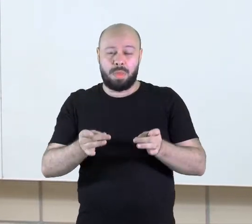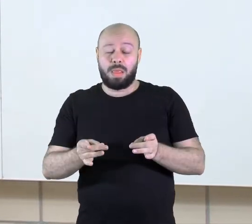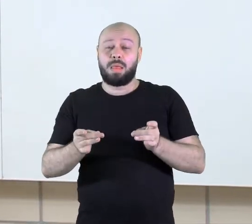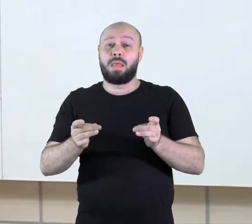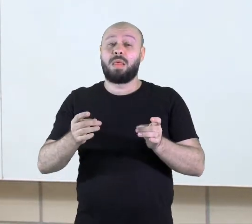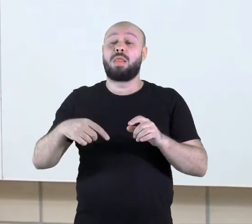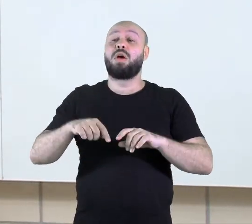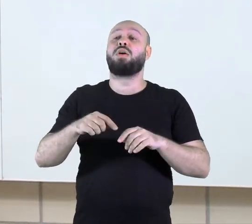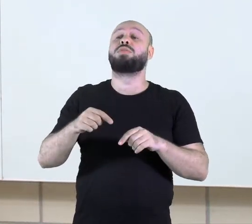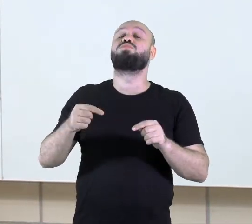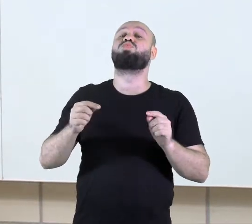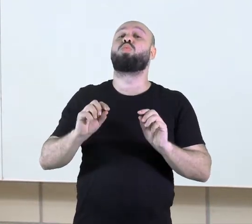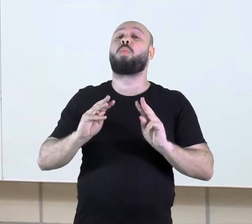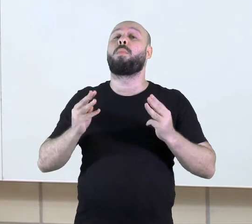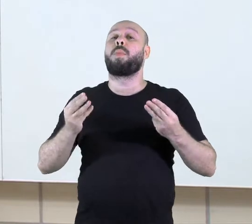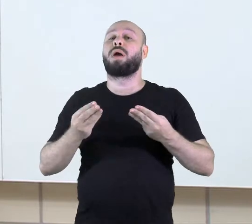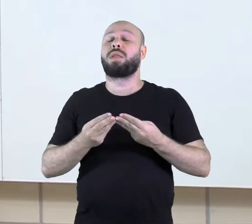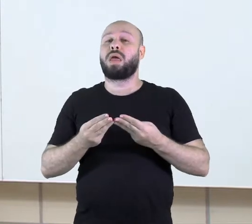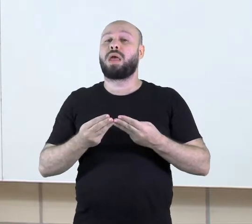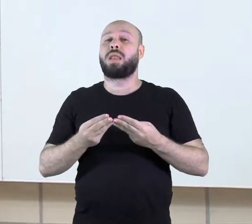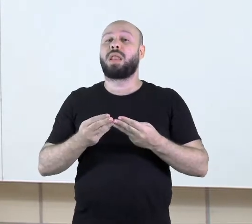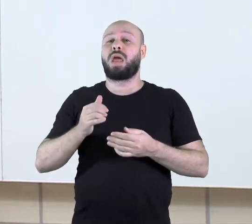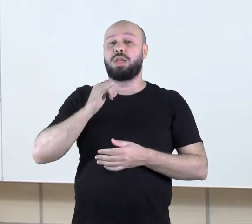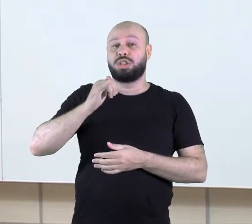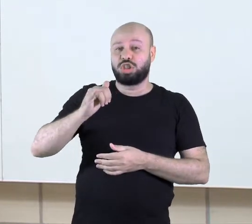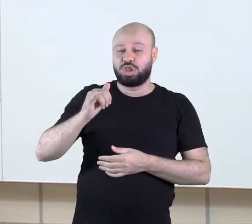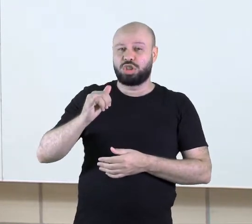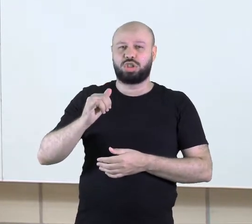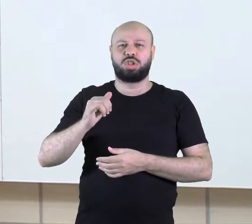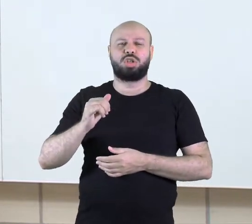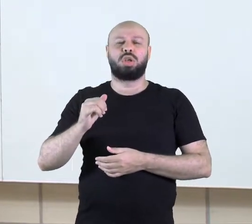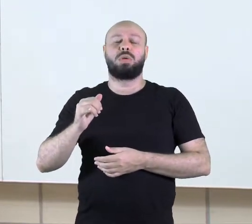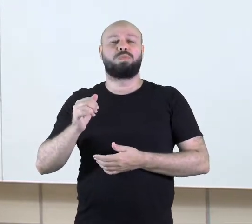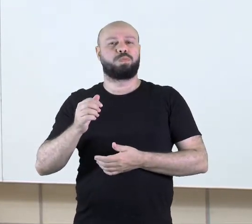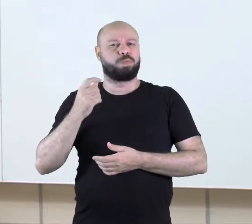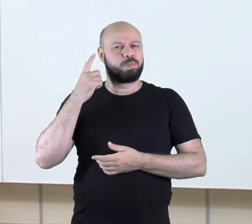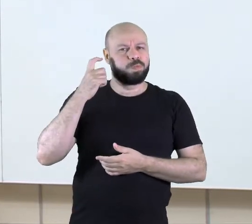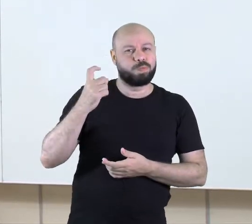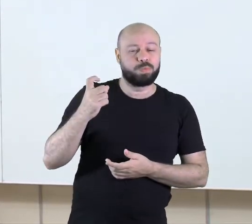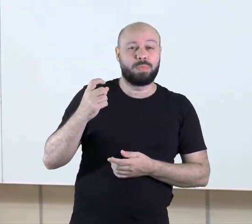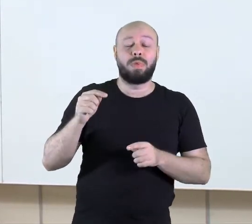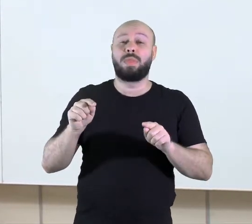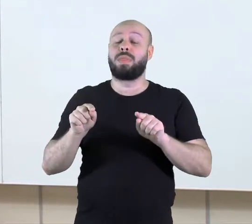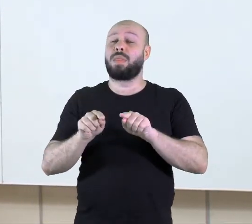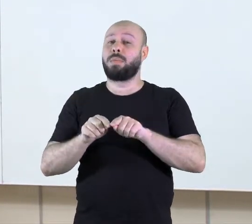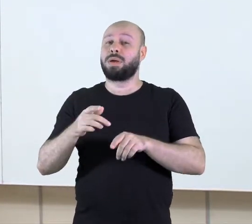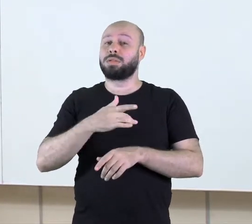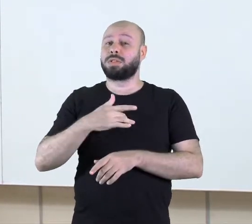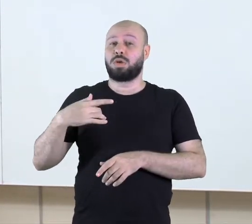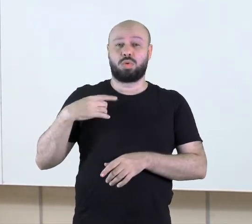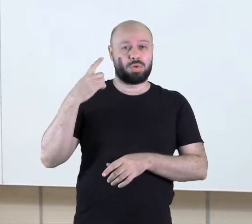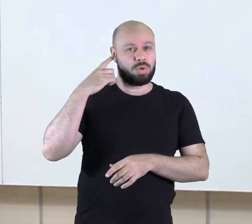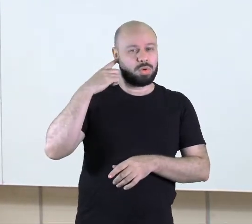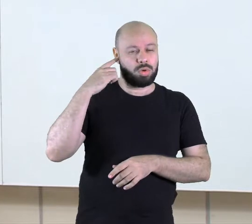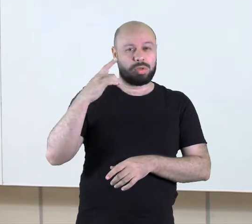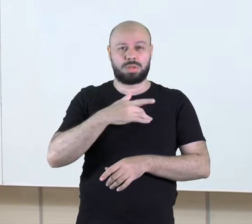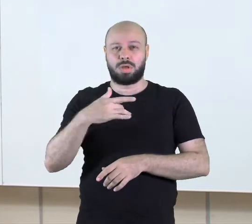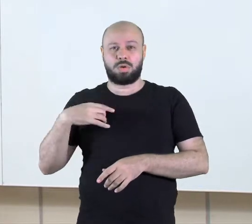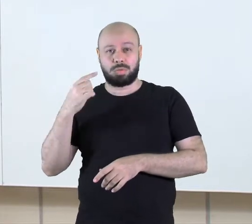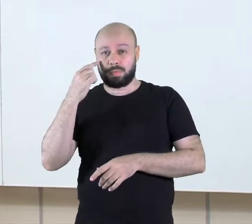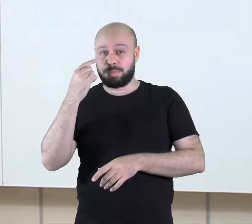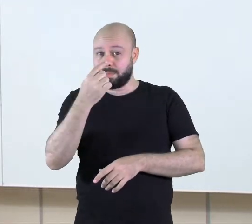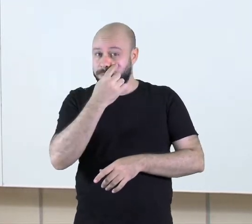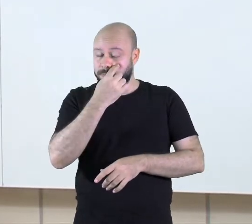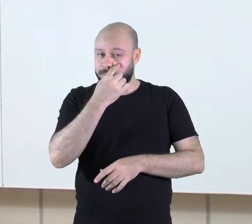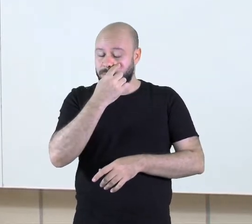matéria e energia, dos sons e da saúde auditiva, saúde visual e